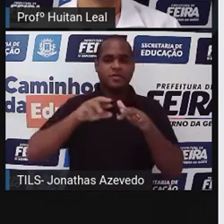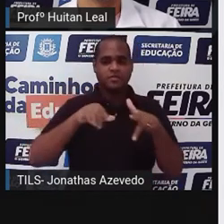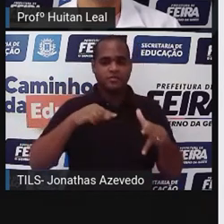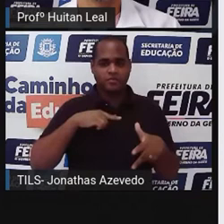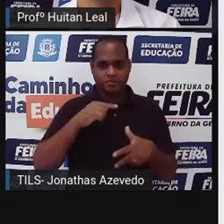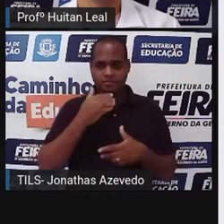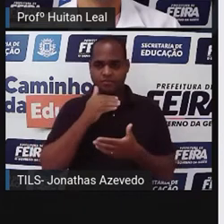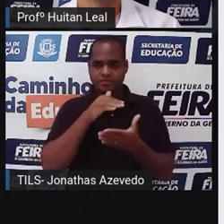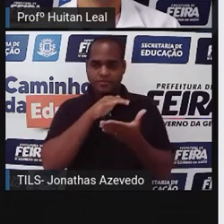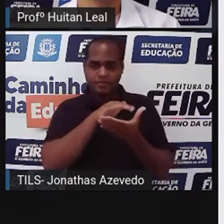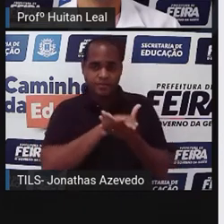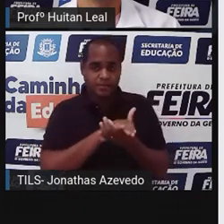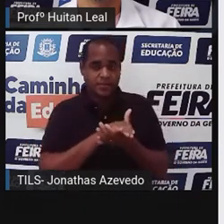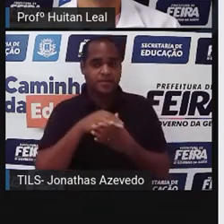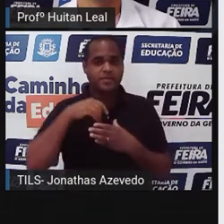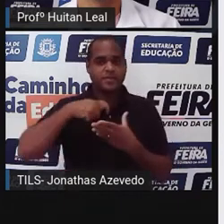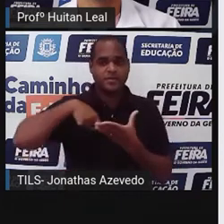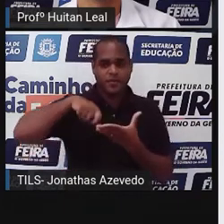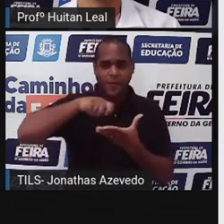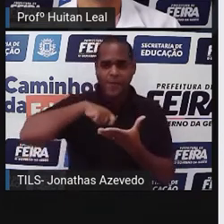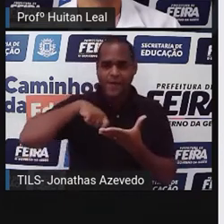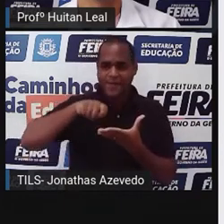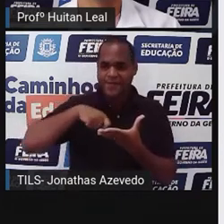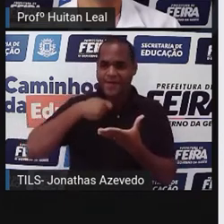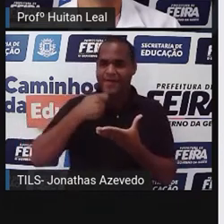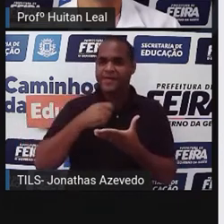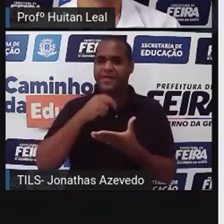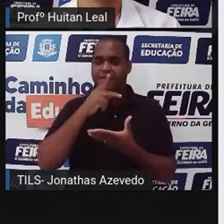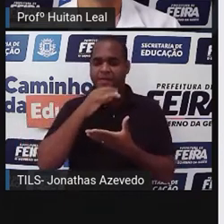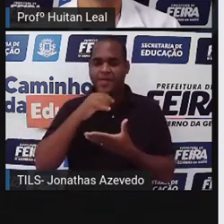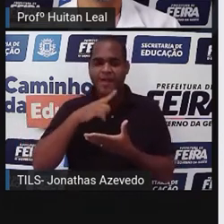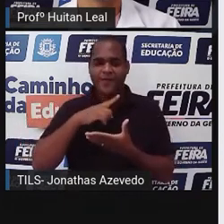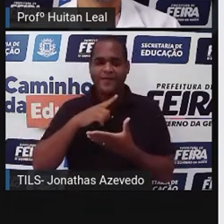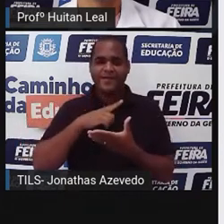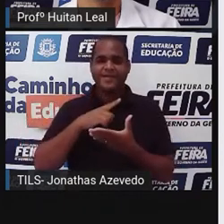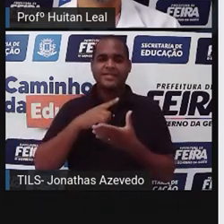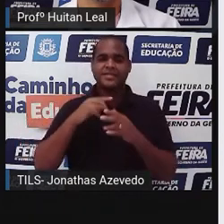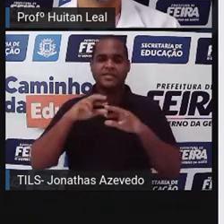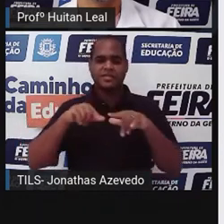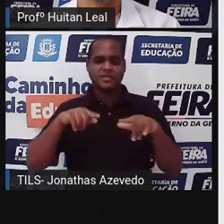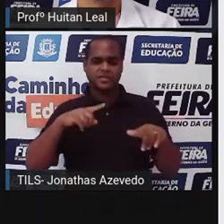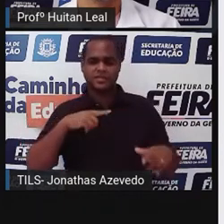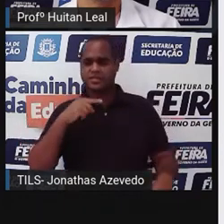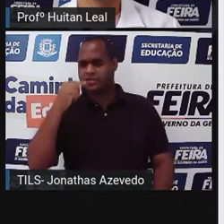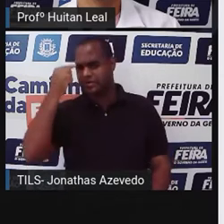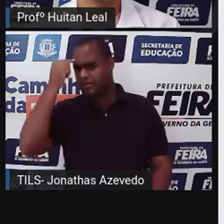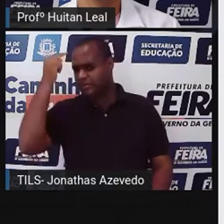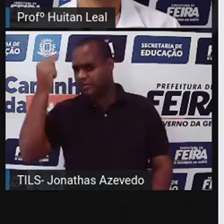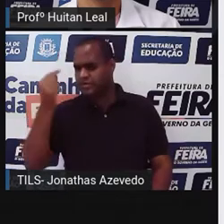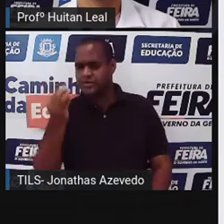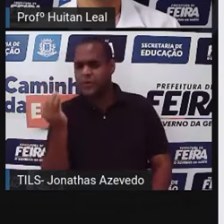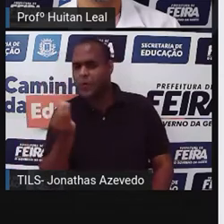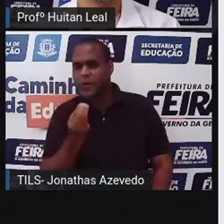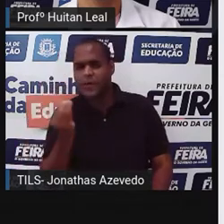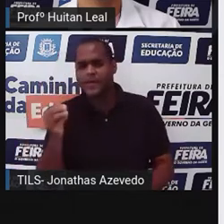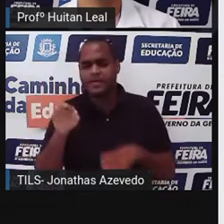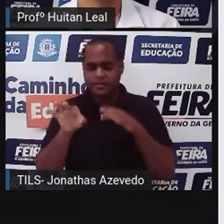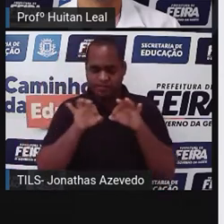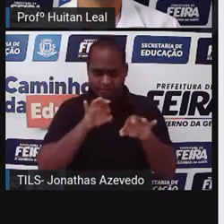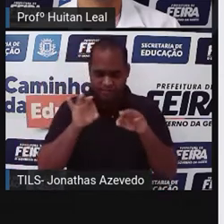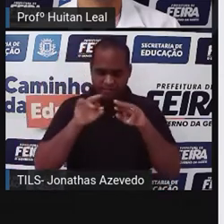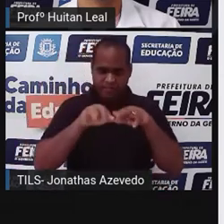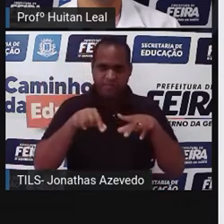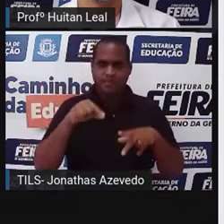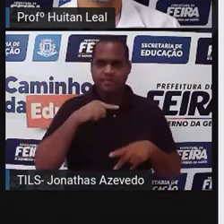primeiro dia, o marido pediu-lhe que fizesse uma sopa de pão com miúdos, mas ela não tinha a menor ideia de